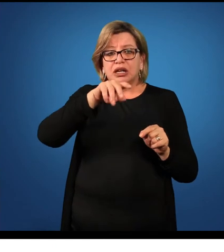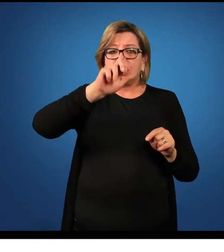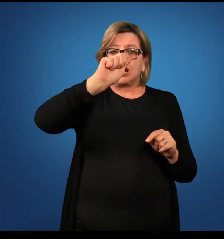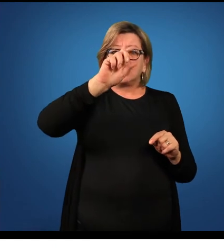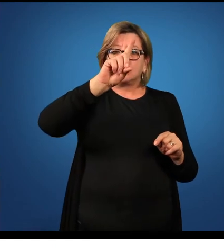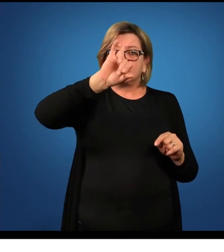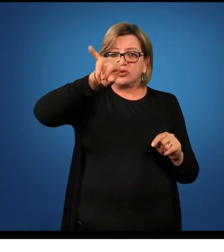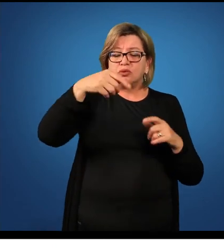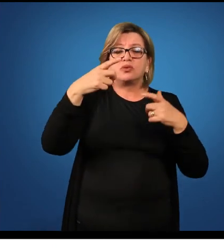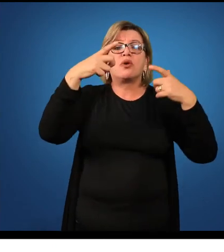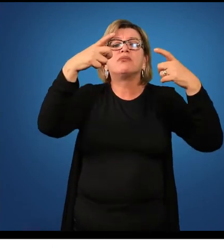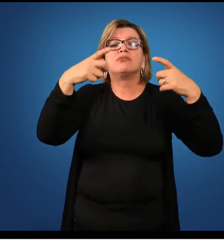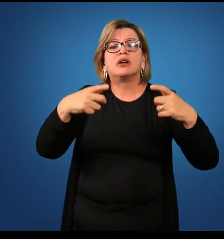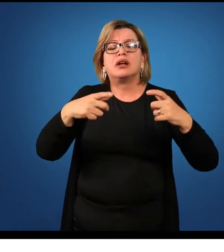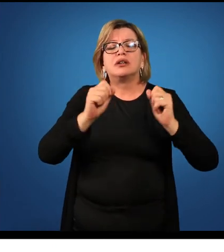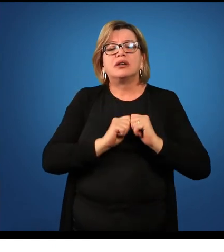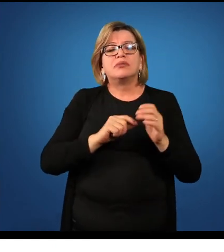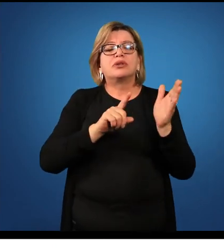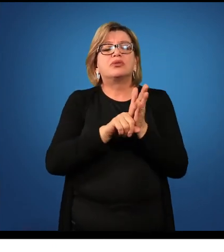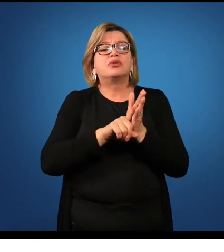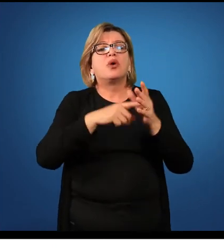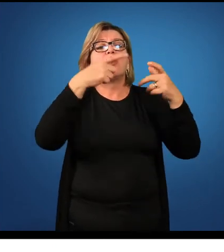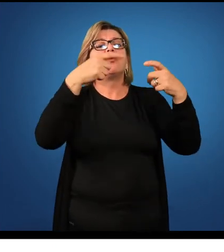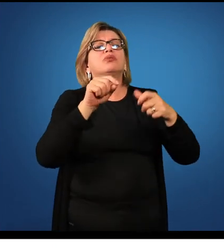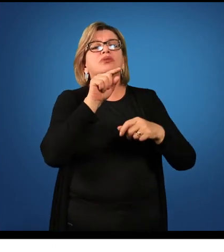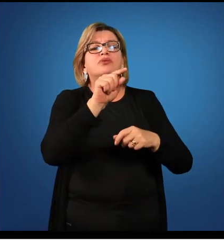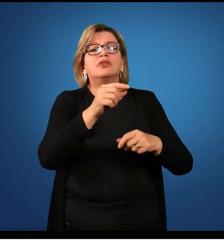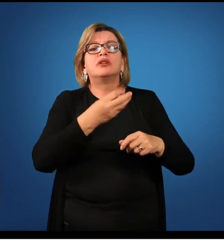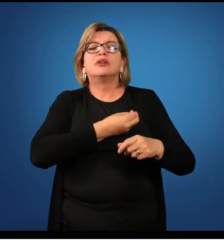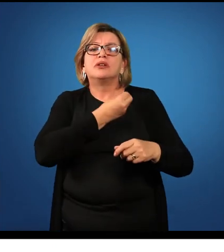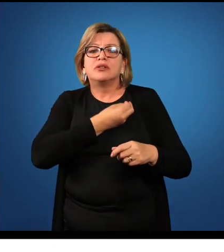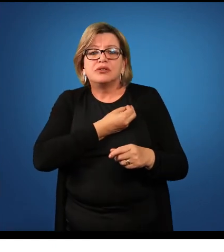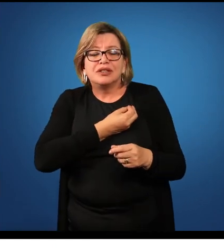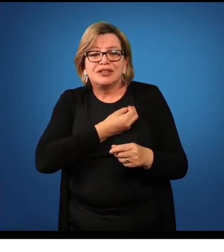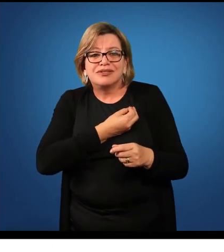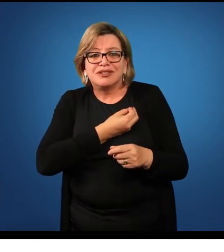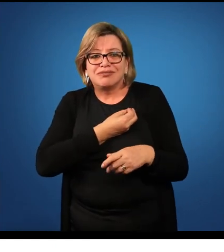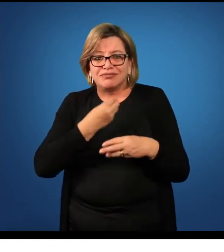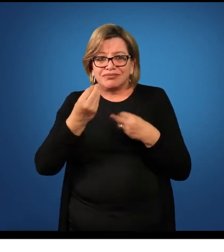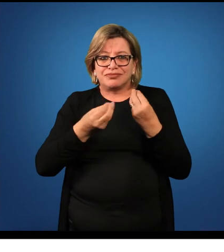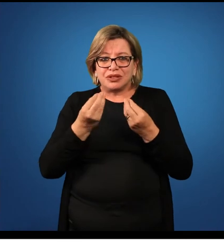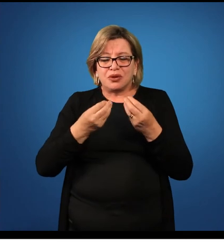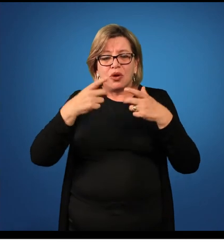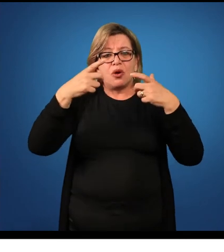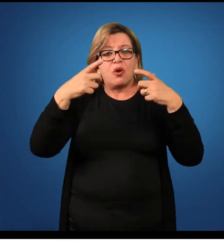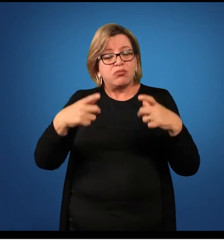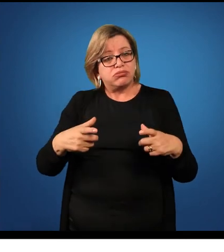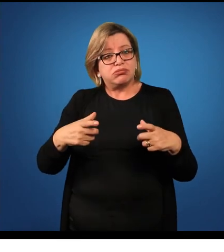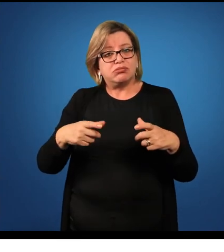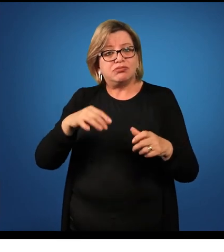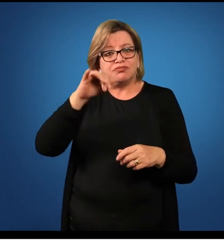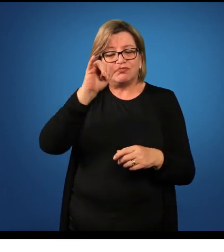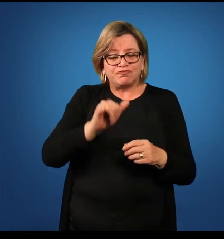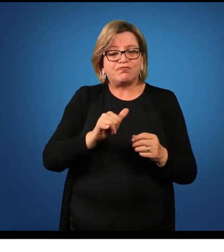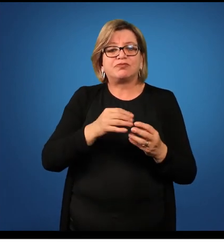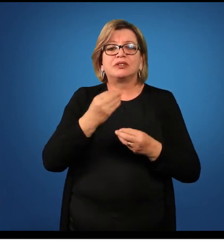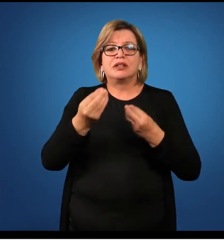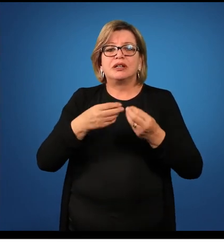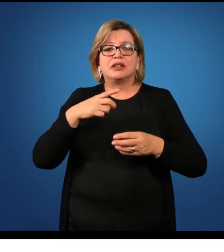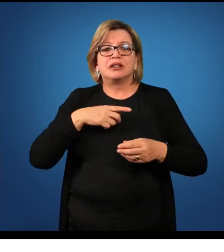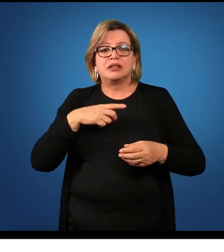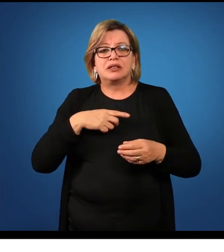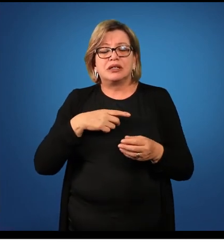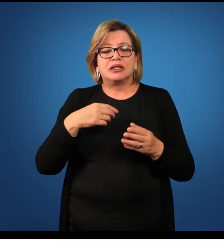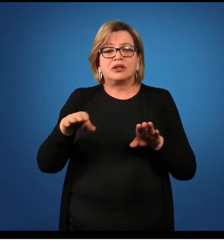lugar onde onde você mora eu moro em reserva então lugar onde fixo e temos